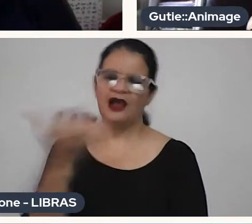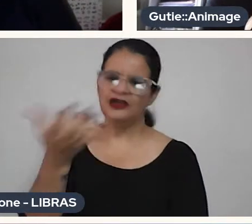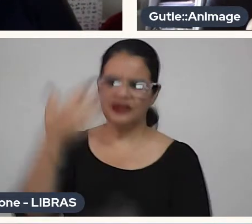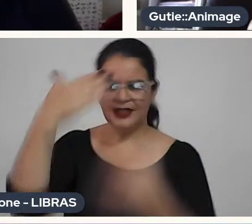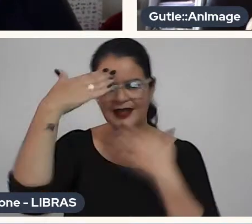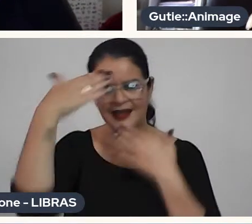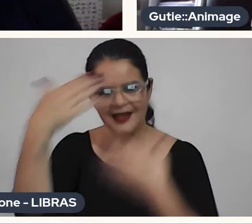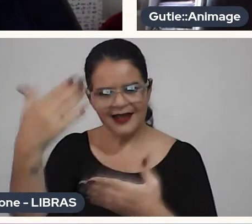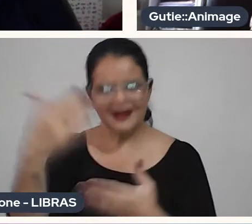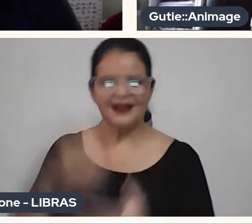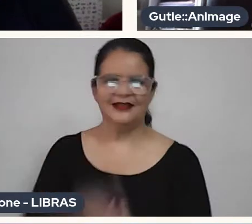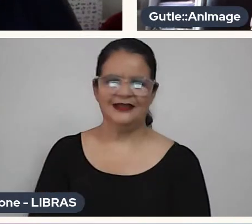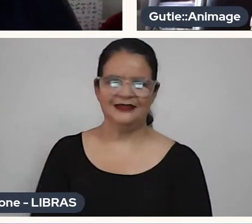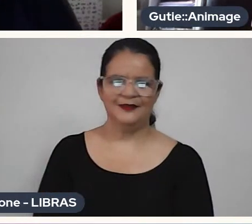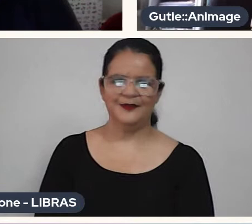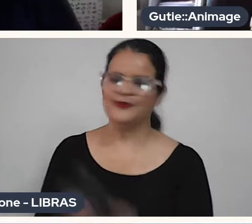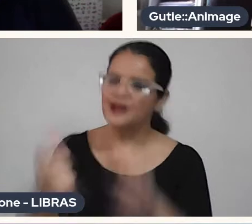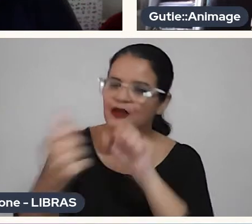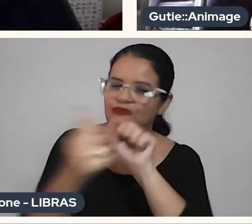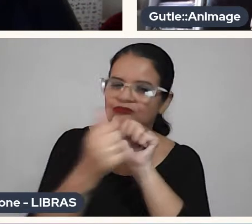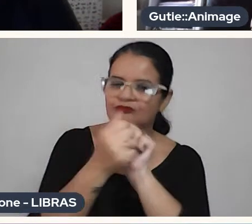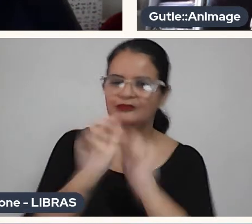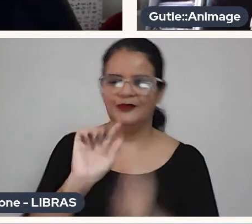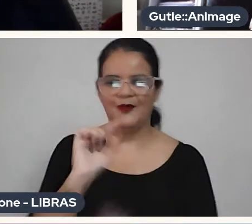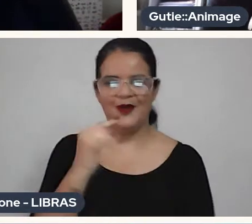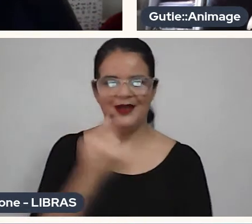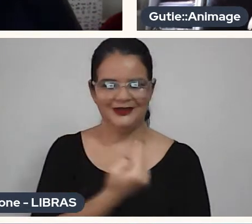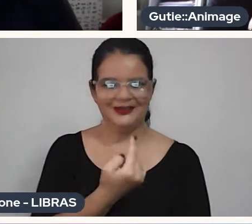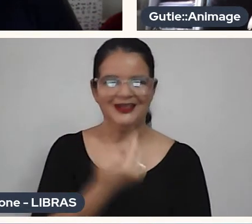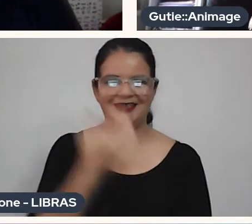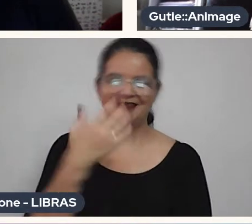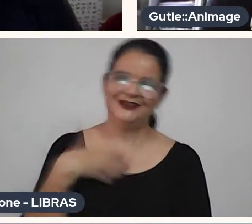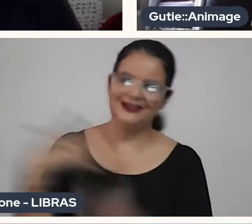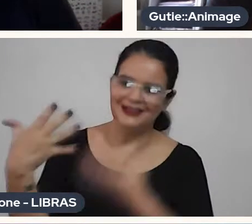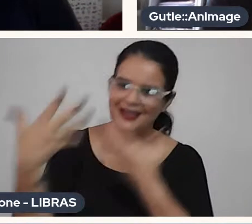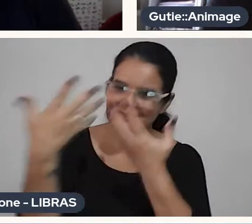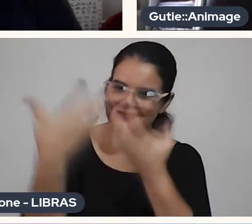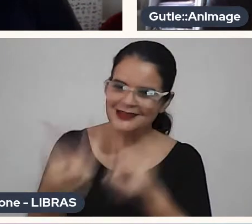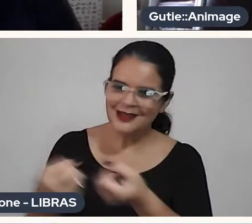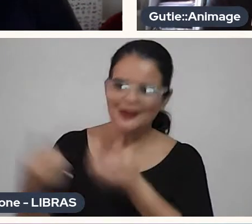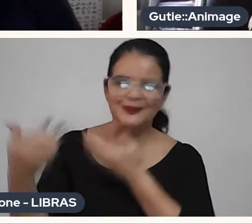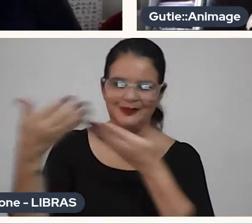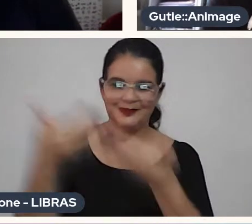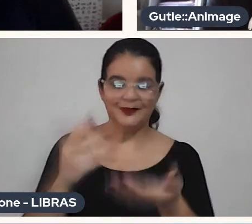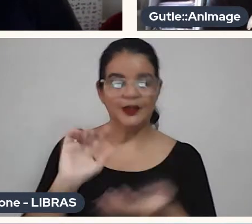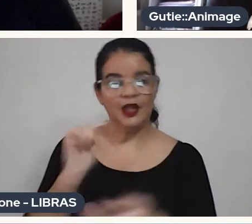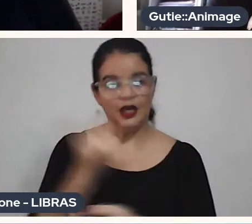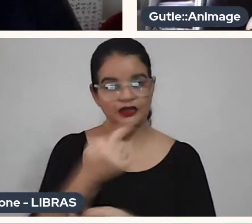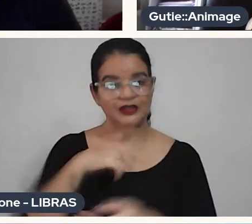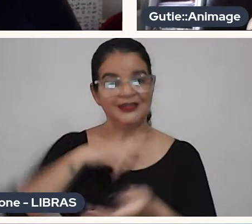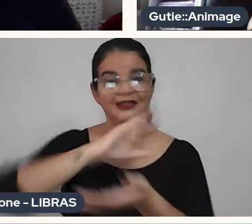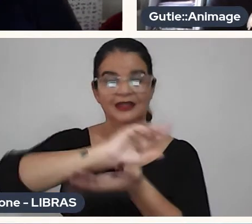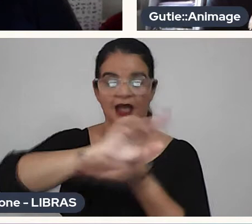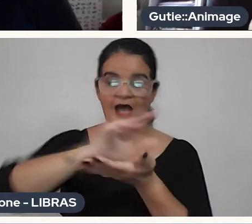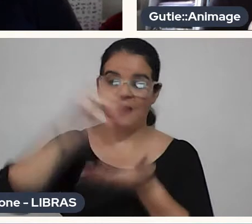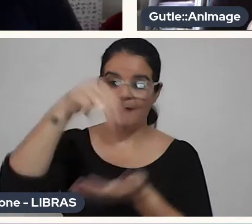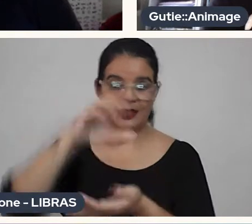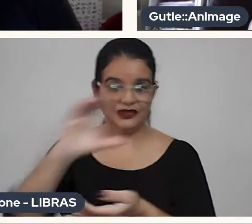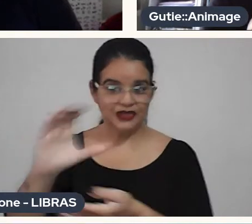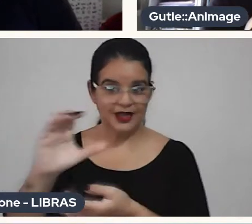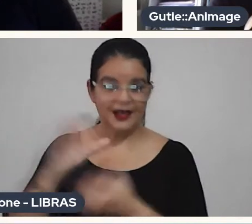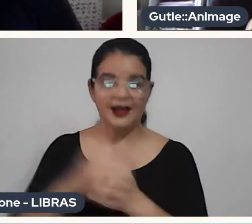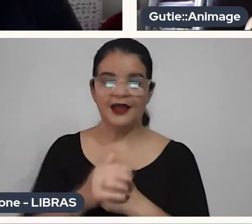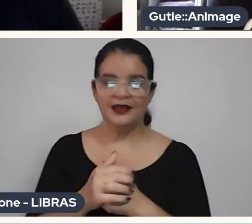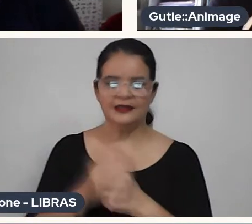por estar aqui com a gente, por ter aceito esse convite, a gente está com uma série de Masterclass incríveis e